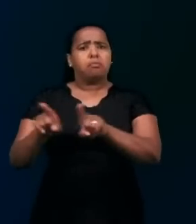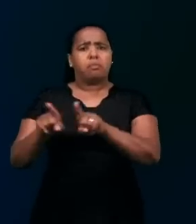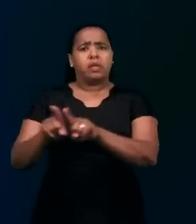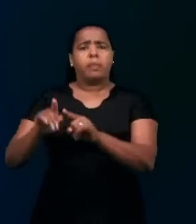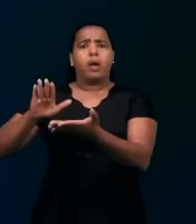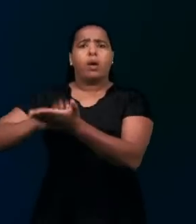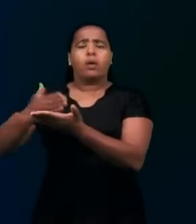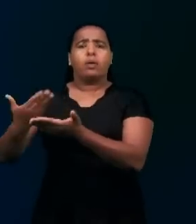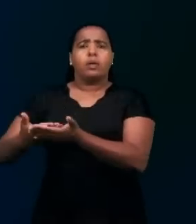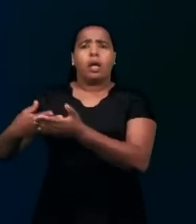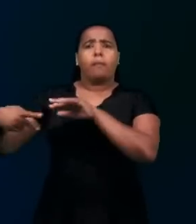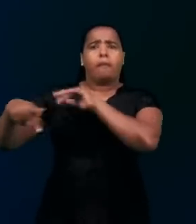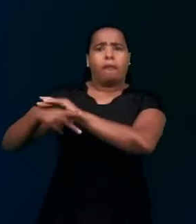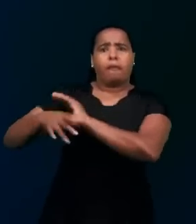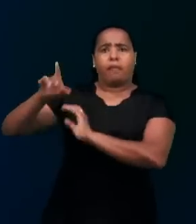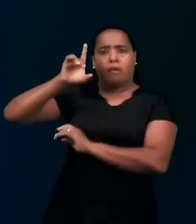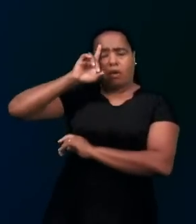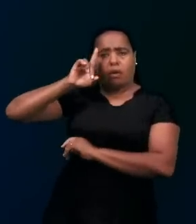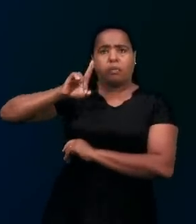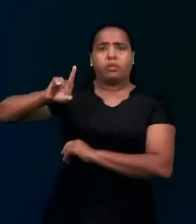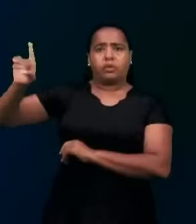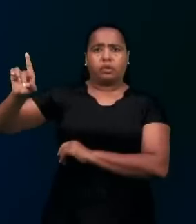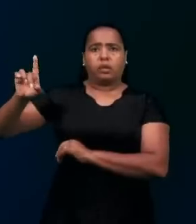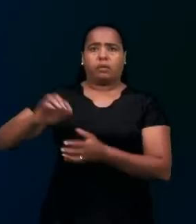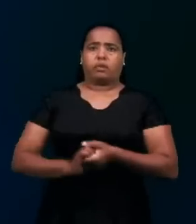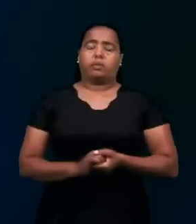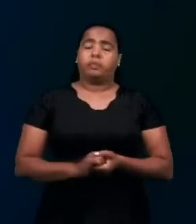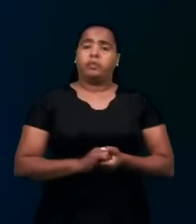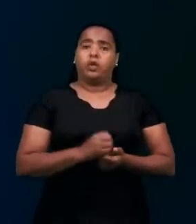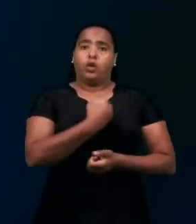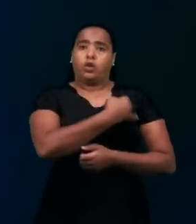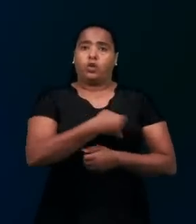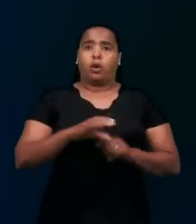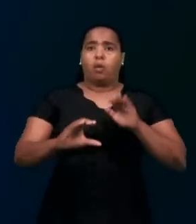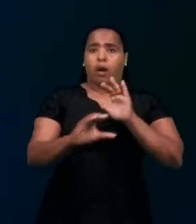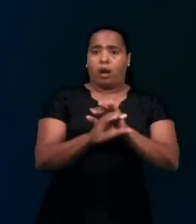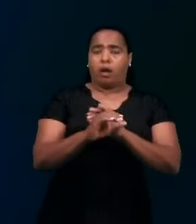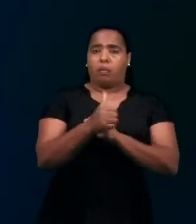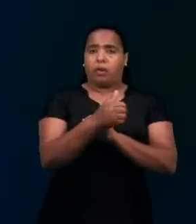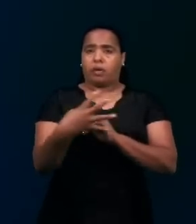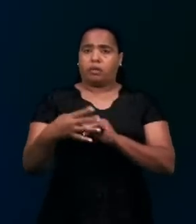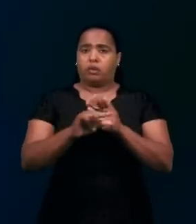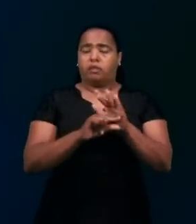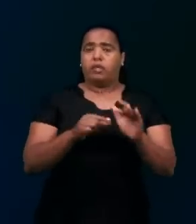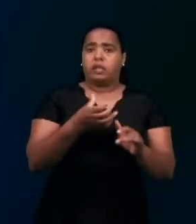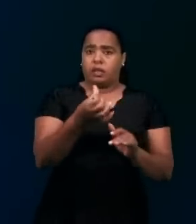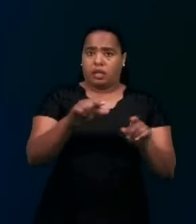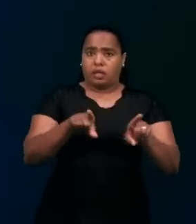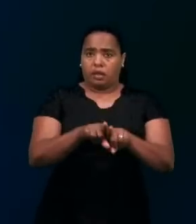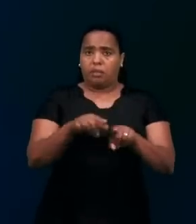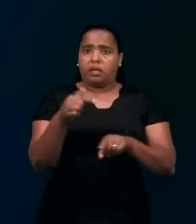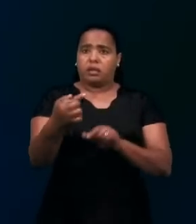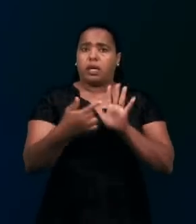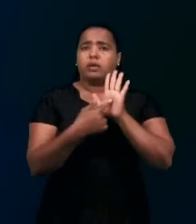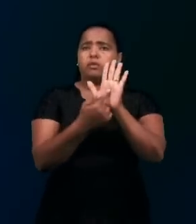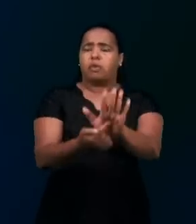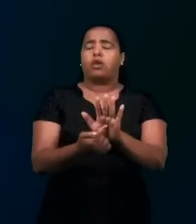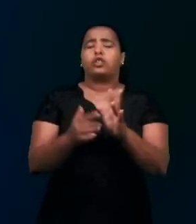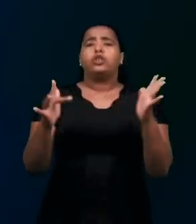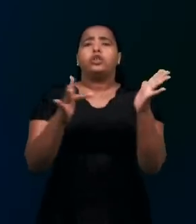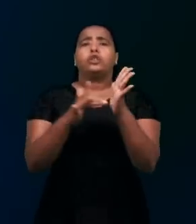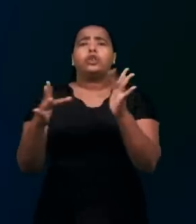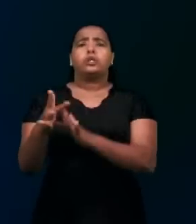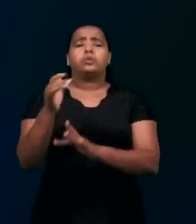revelou o Pai. Em João, no capítulo 14, versos 6 e 7, nos diz assim, Disse-lhe Jesus,